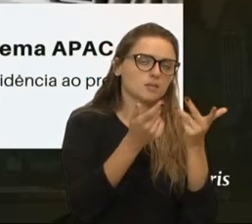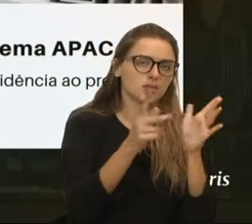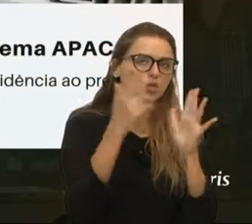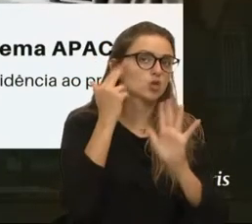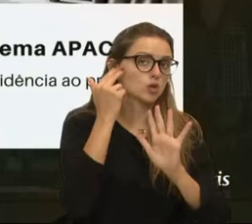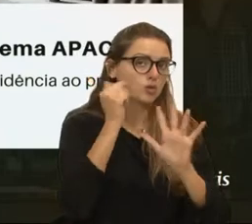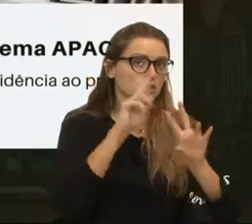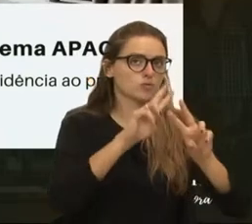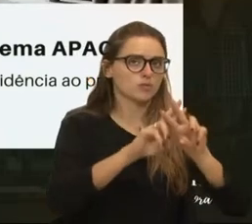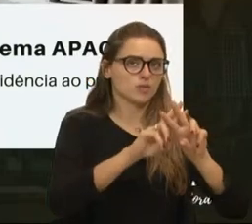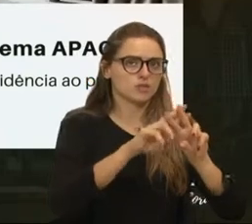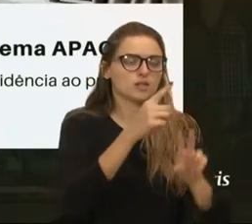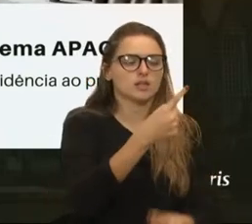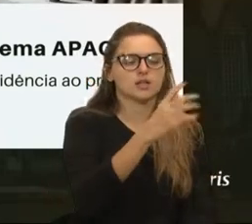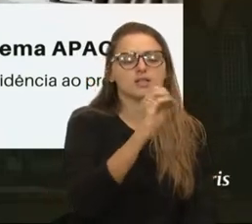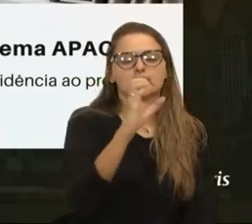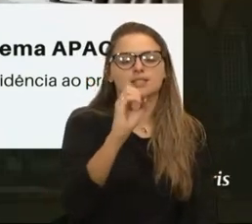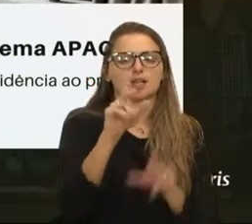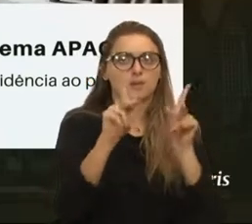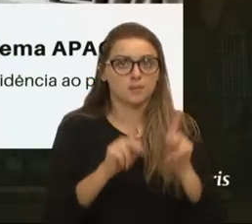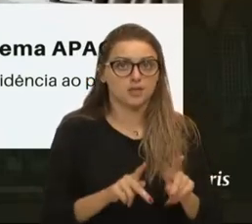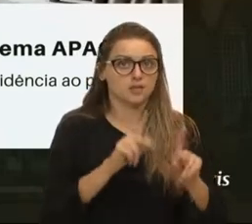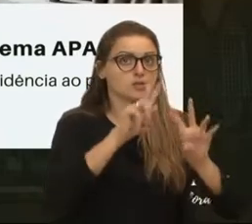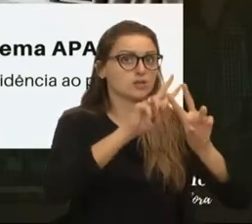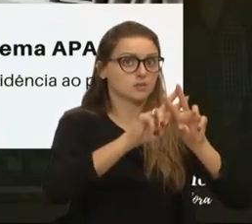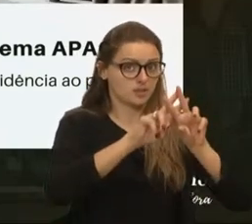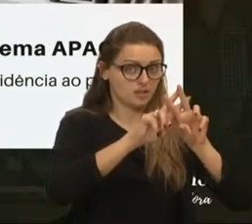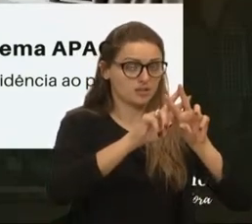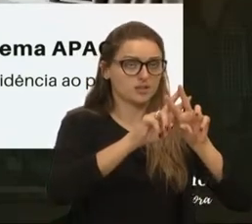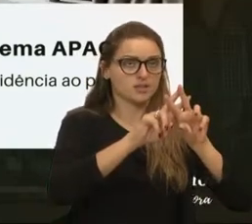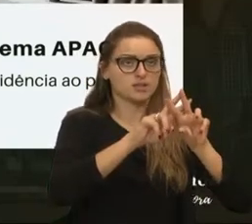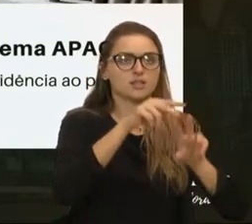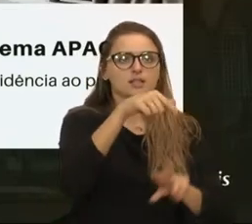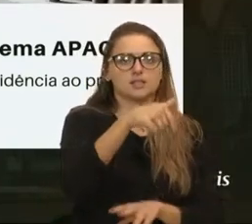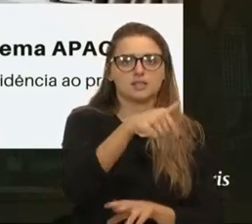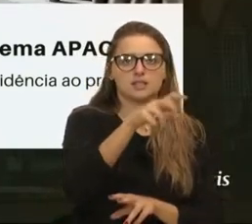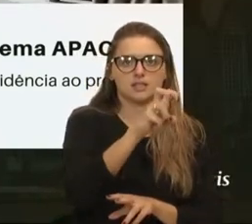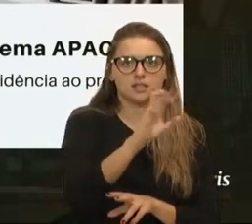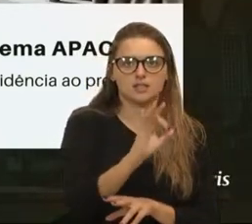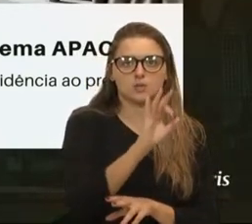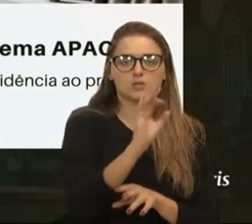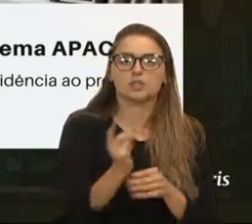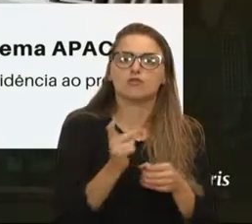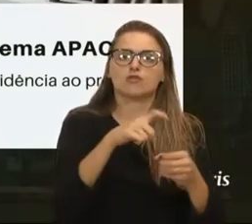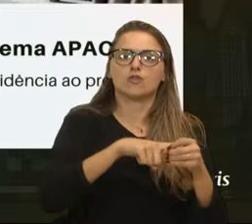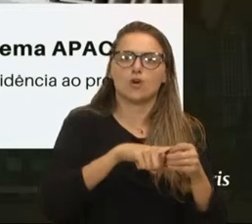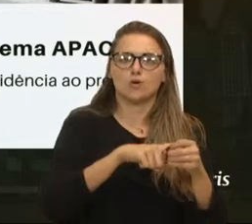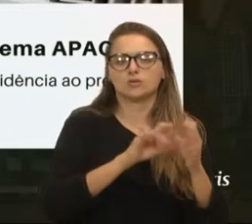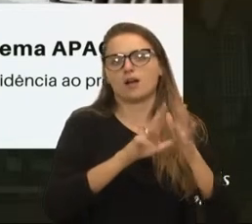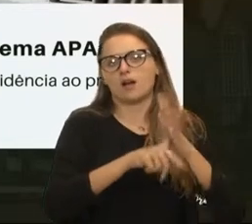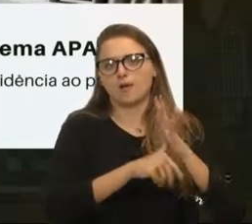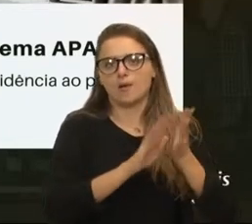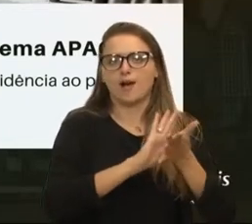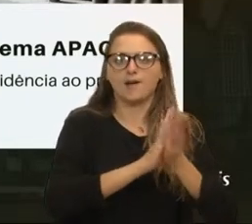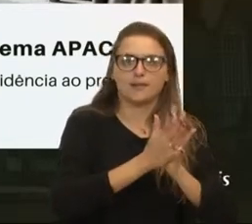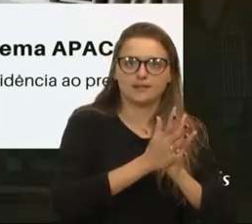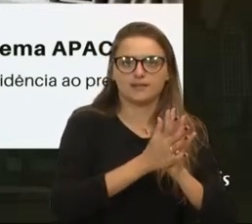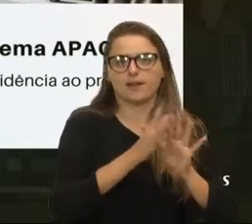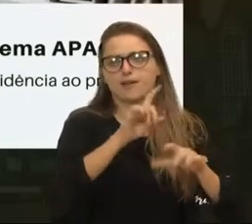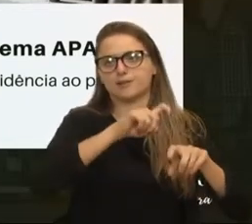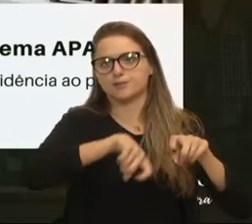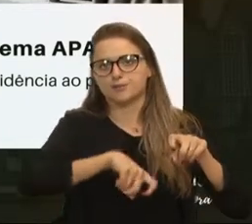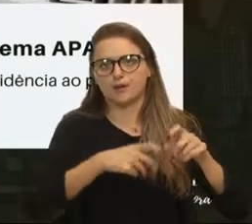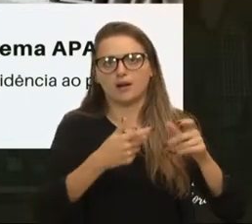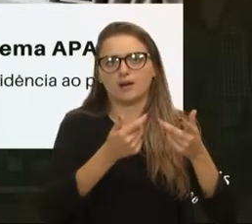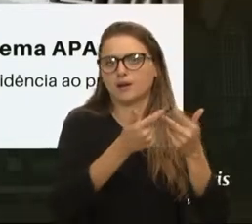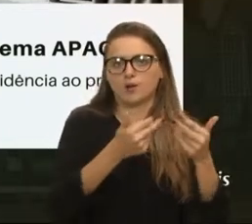em média, a cada 100 pessoas, a cada 100 presos, 75 reincidem no crime. É por isso que nós vemos